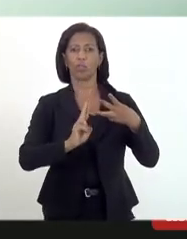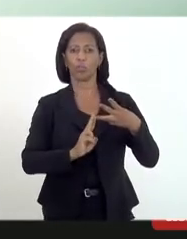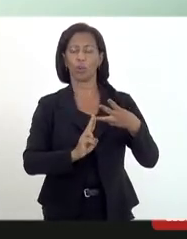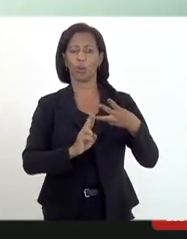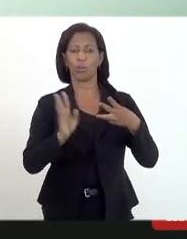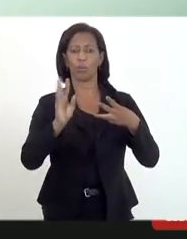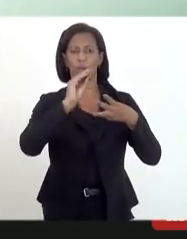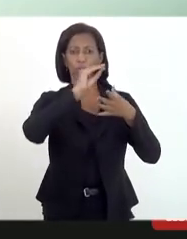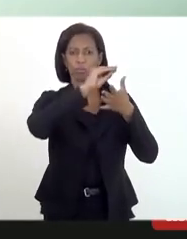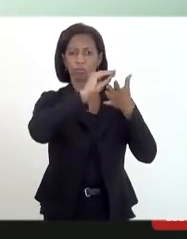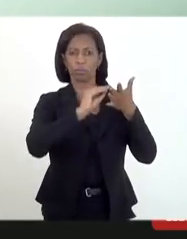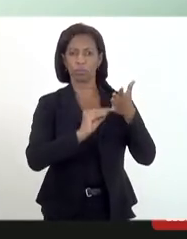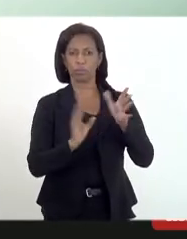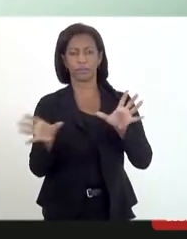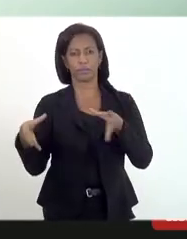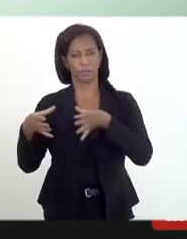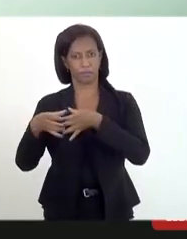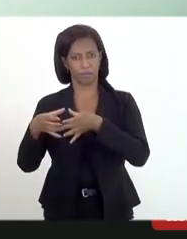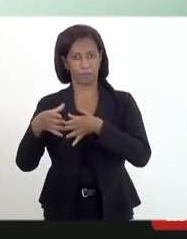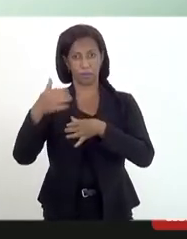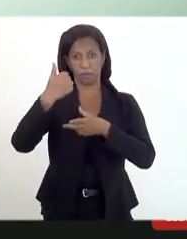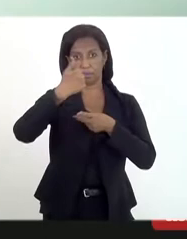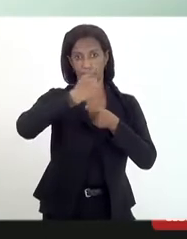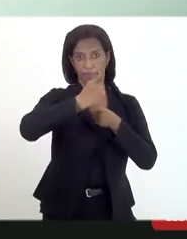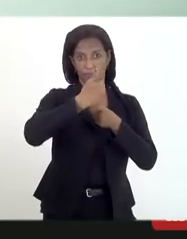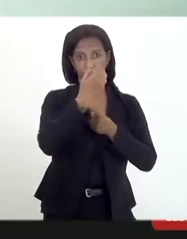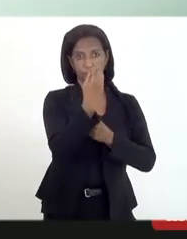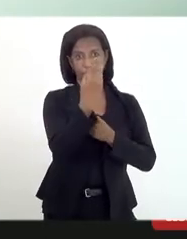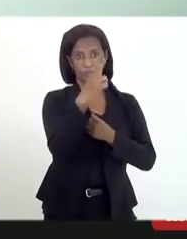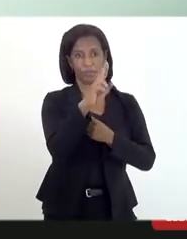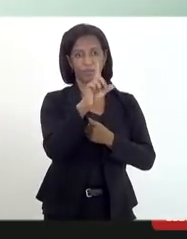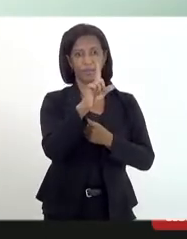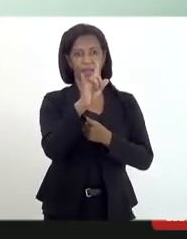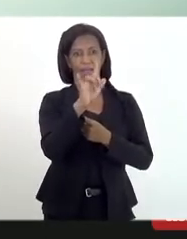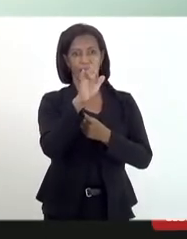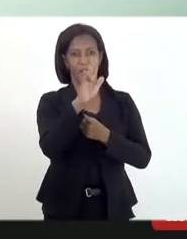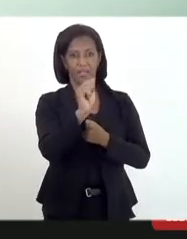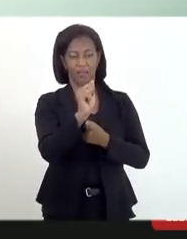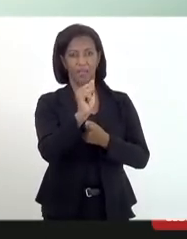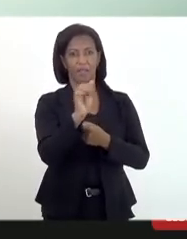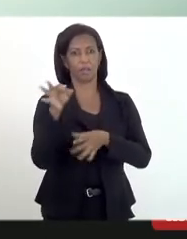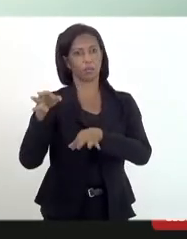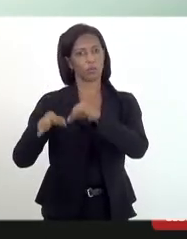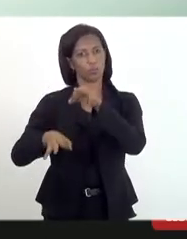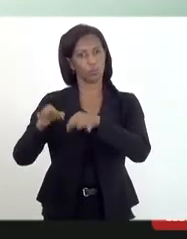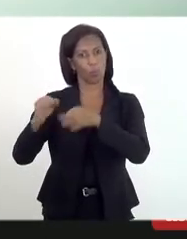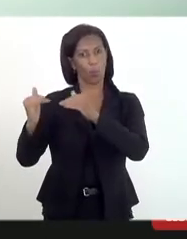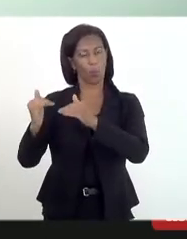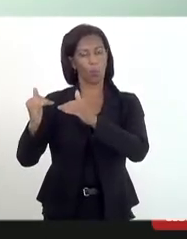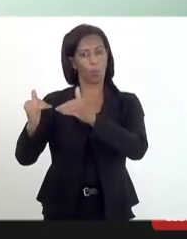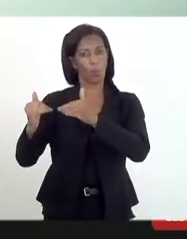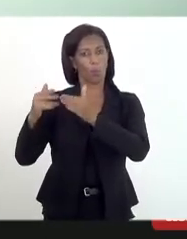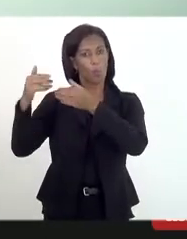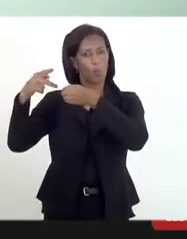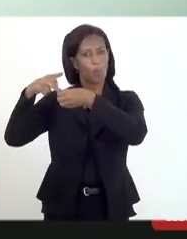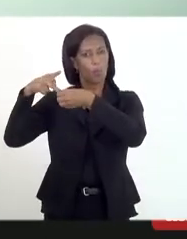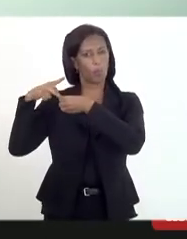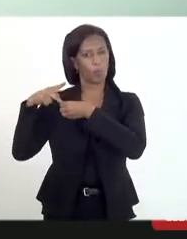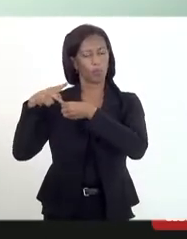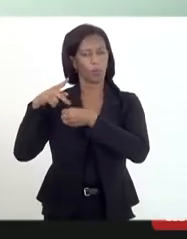componentes da nossa comissão. A primeira, a doutora Lívia Vaz, que é promotora de justiça do MP da Bahia.